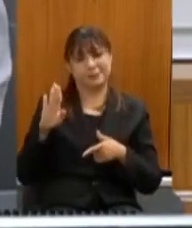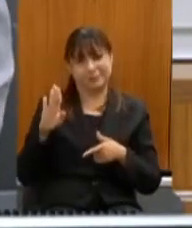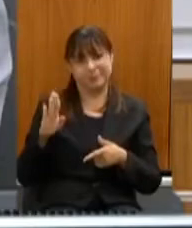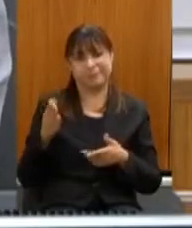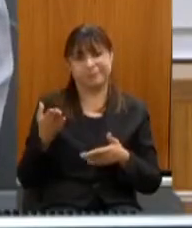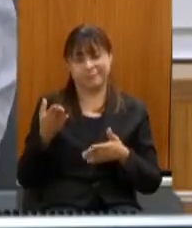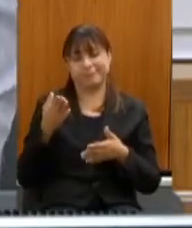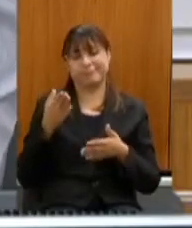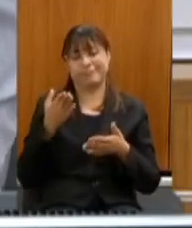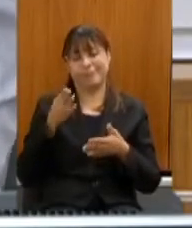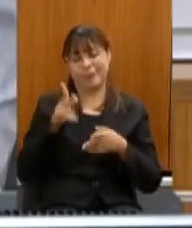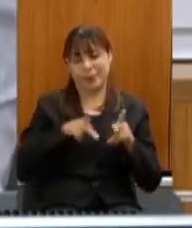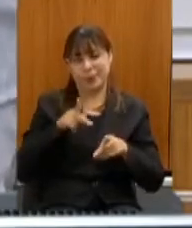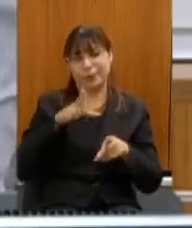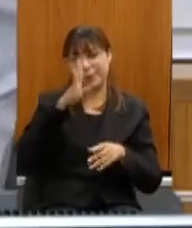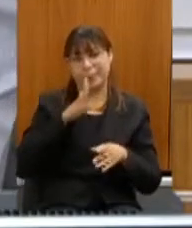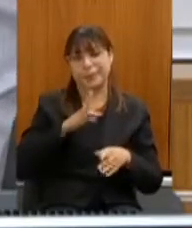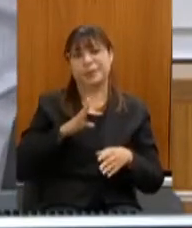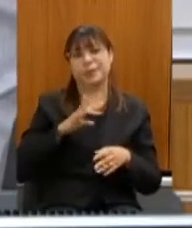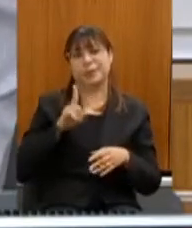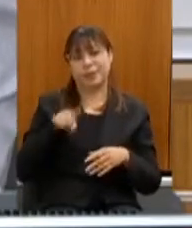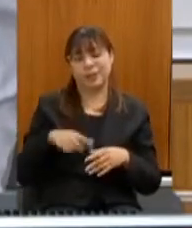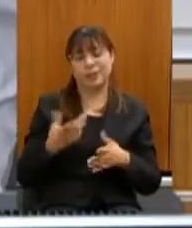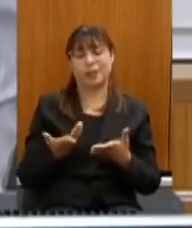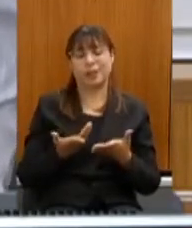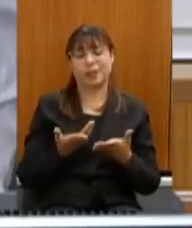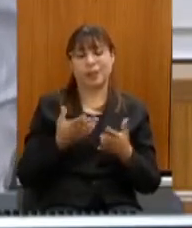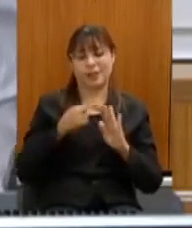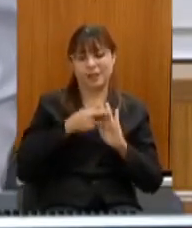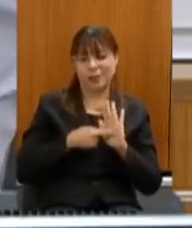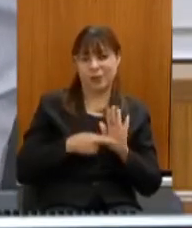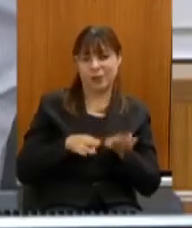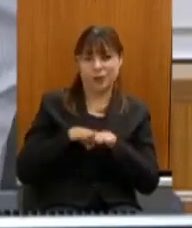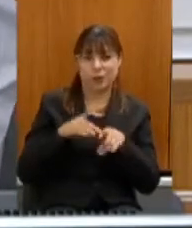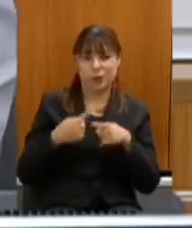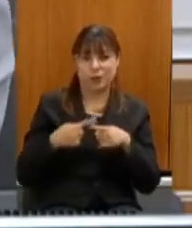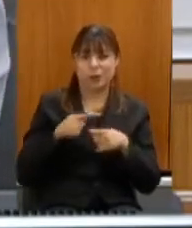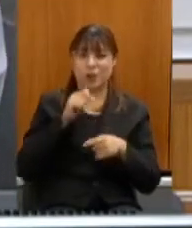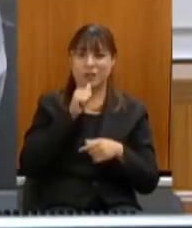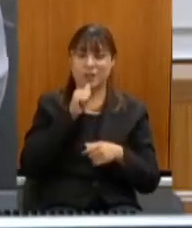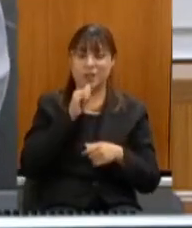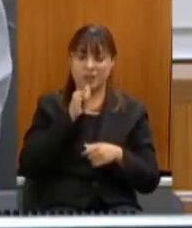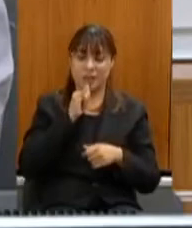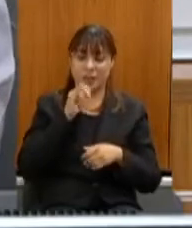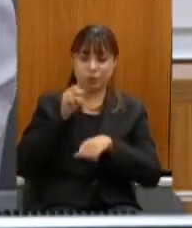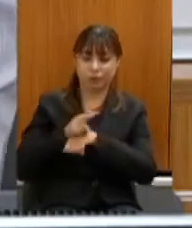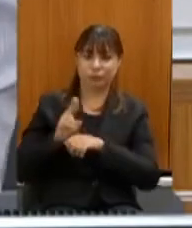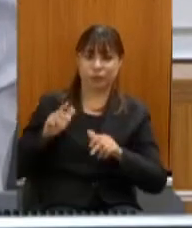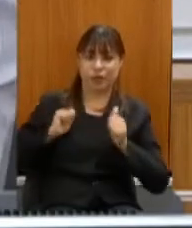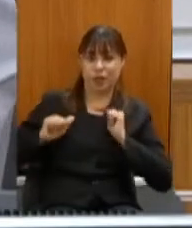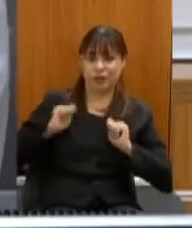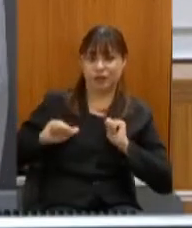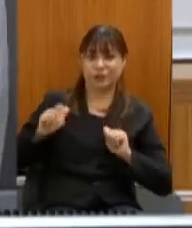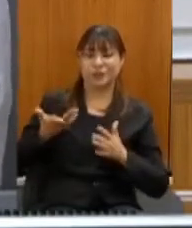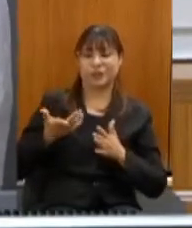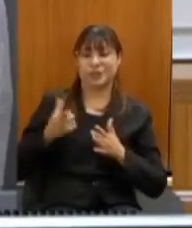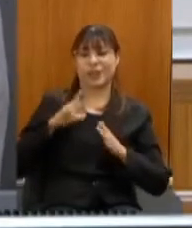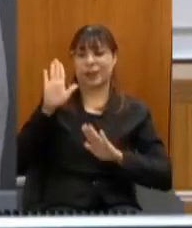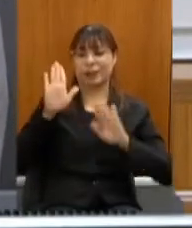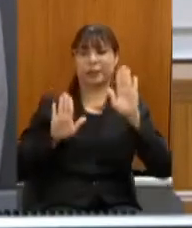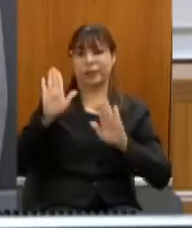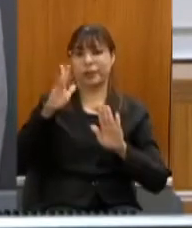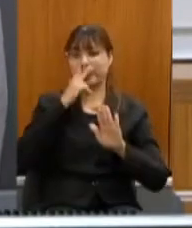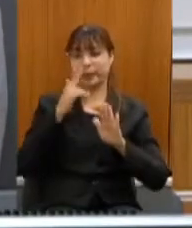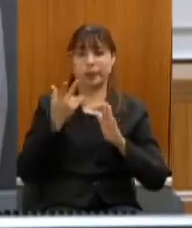chegar na cultura é o marco regulatório porque a gente contrata uma artista como se estivesse contratando a licitação de um caminhão